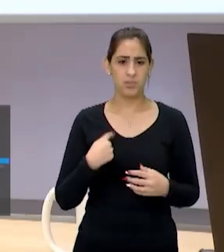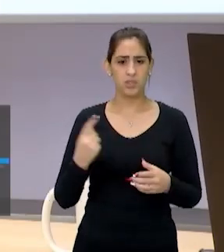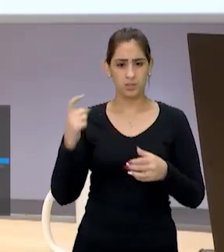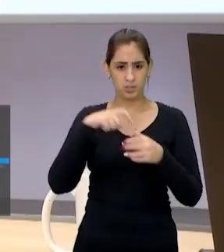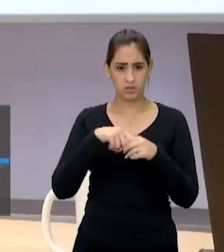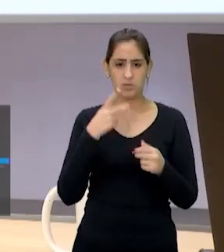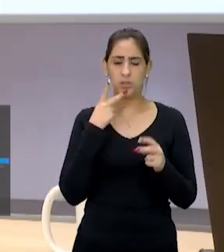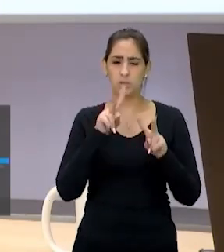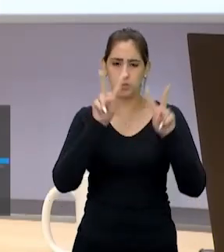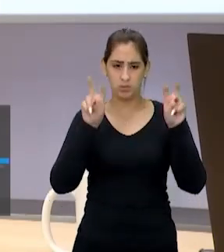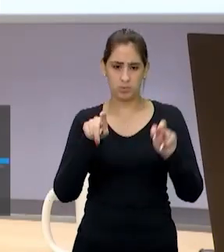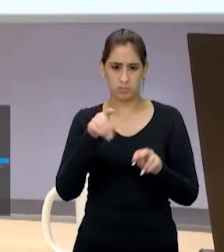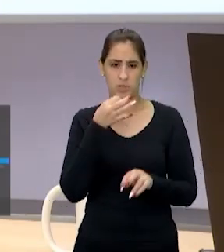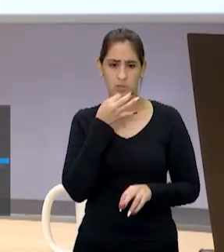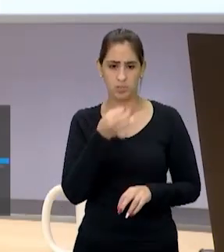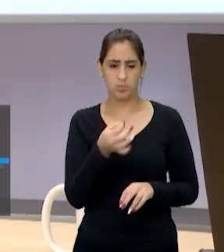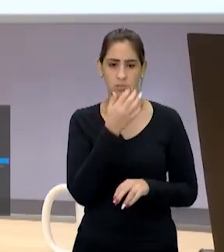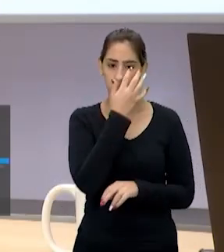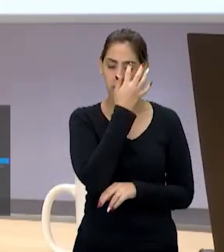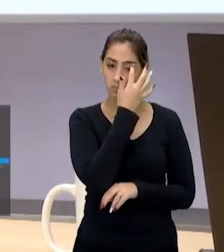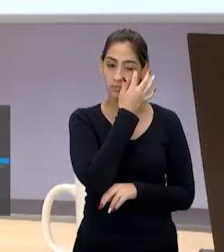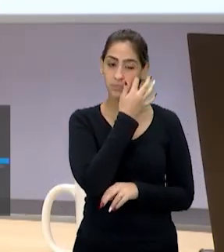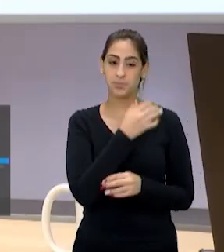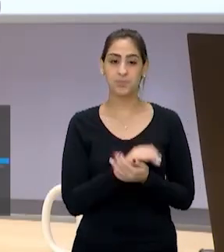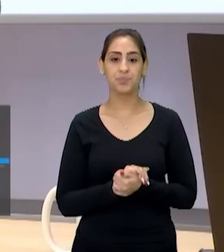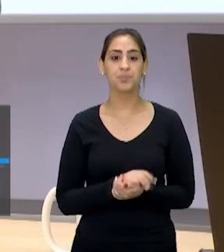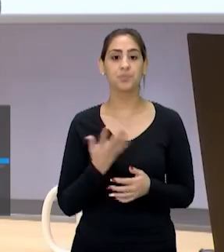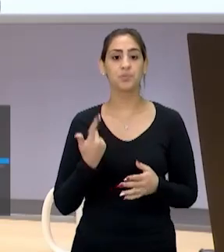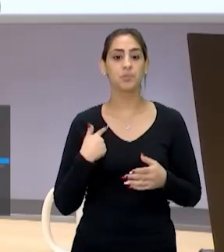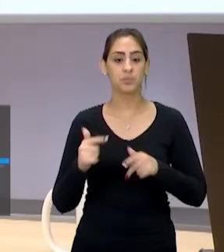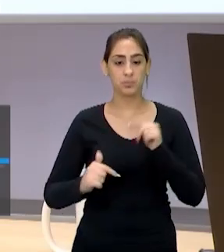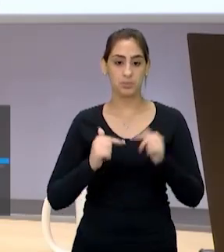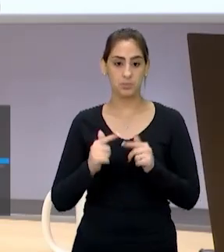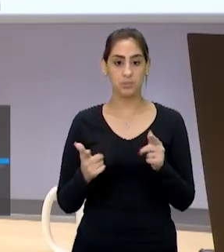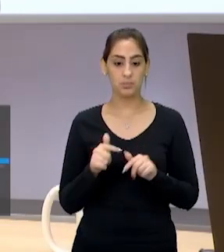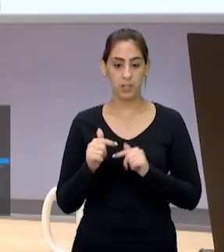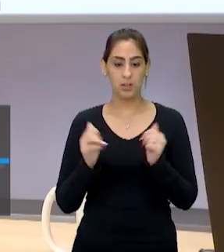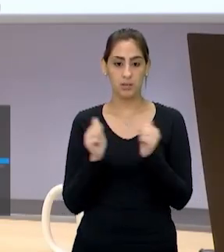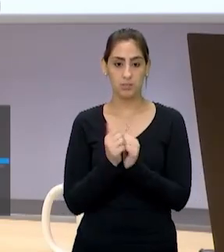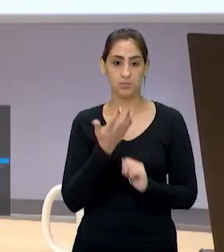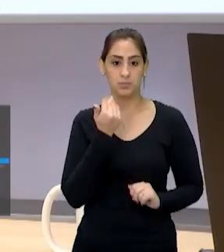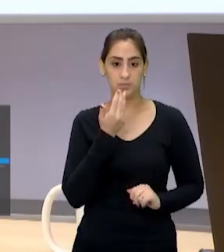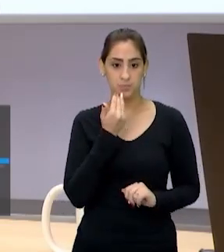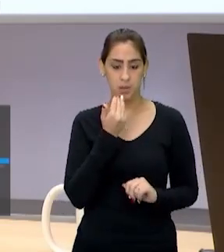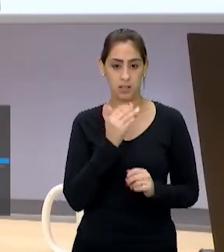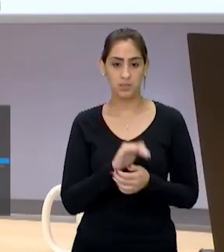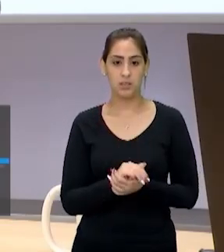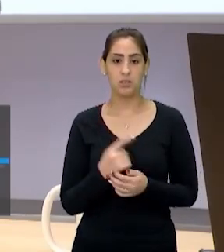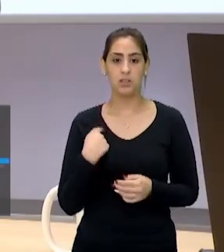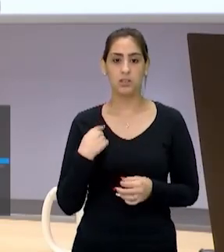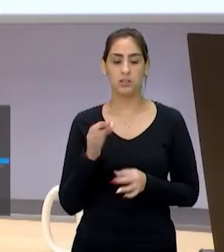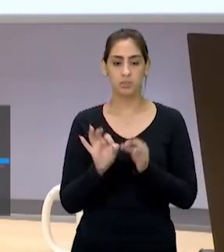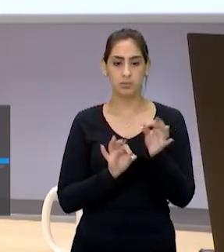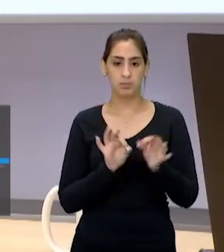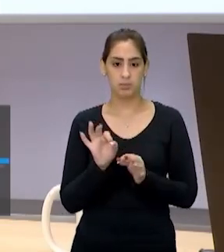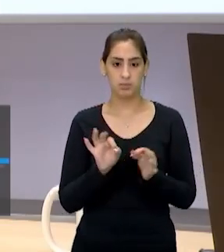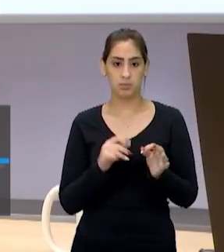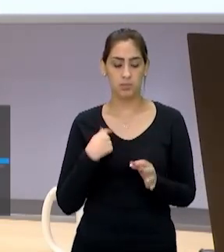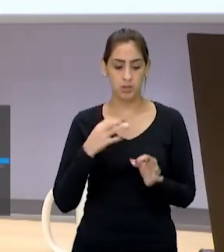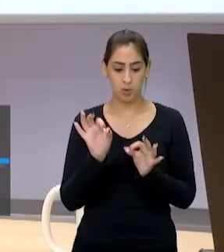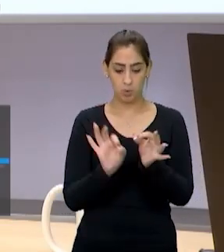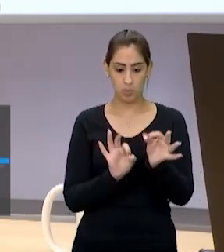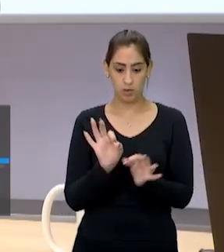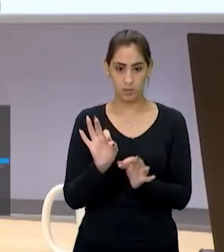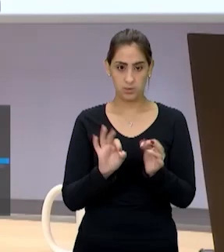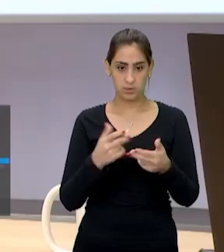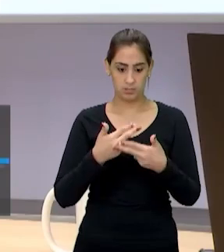volta para falar sobre esse assunto, tá bom? Então, quando a gente trabalha com argumentação, a gente precisa organizar essa escrita.